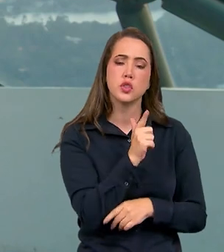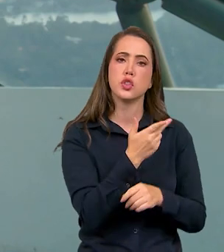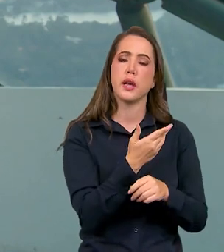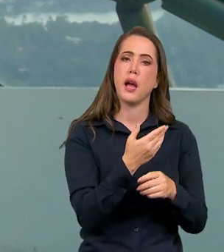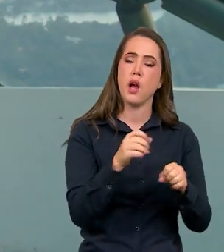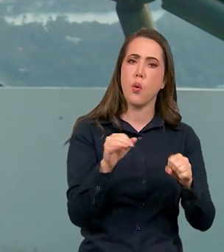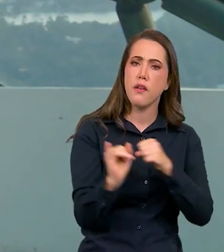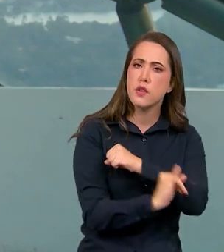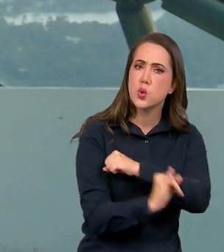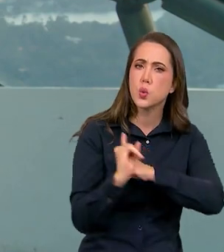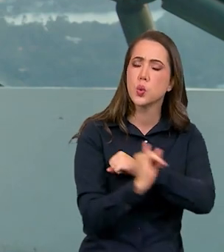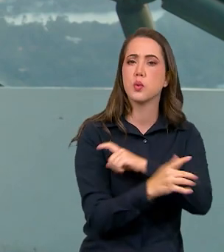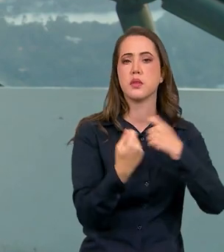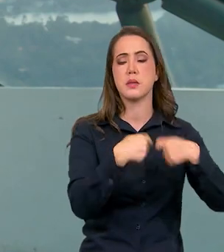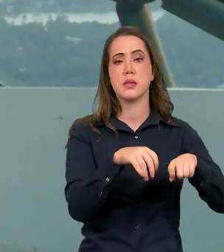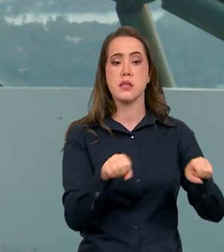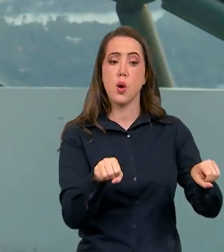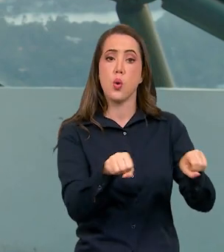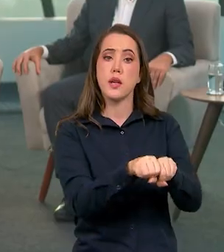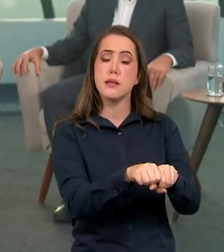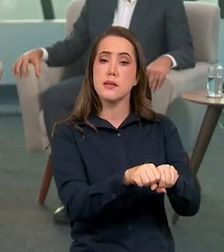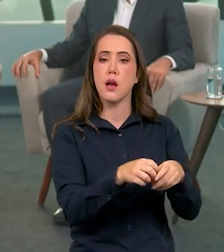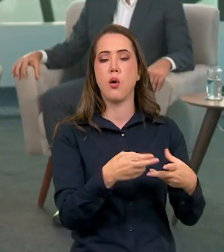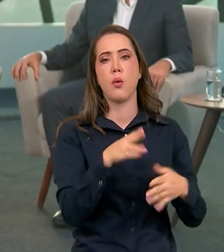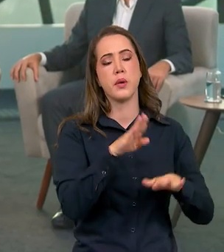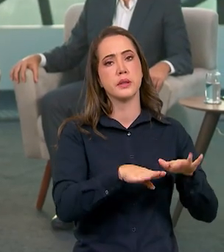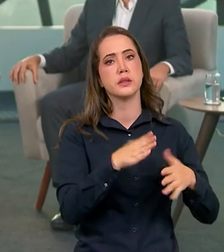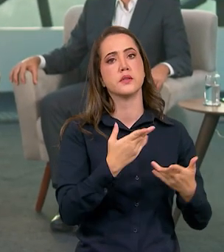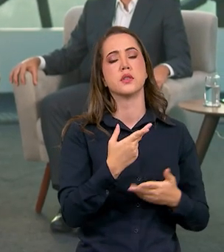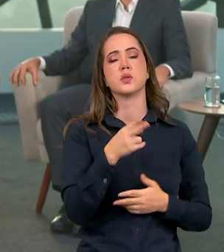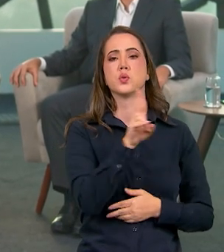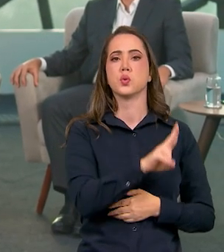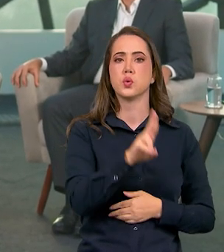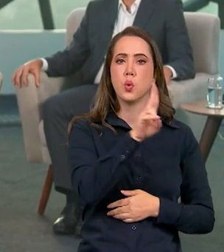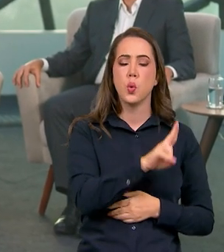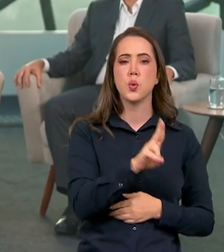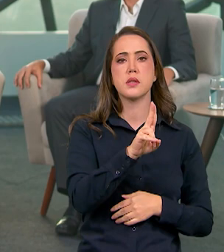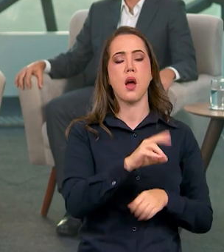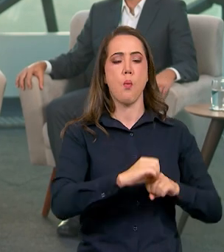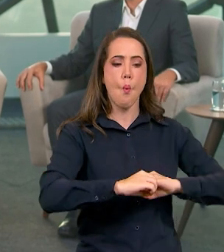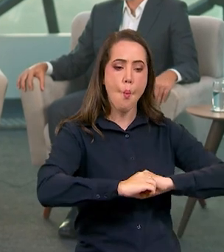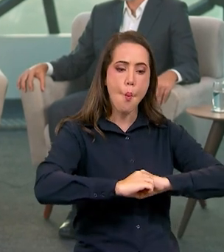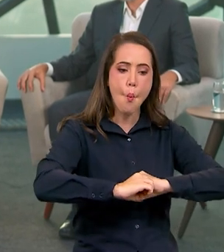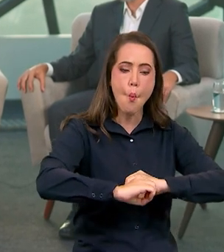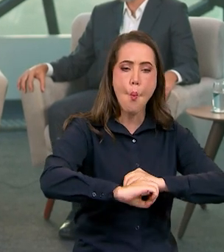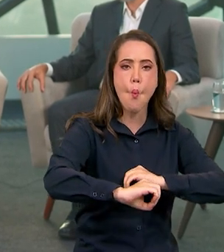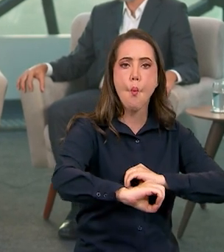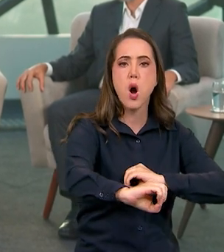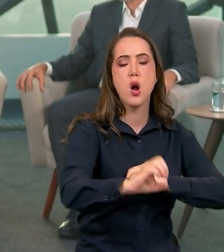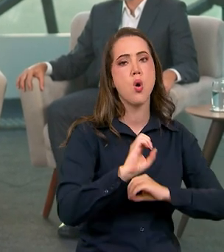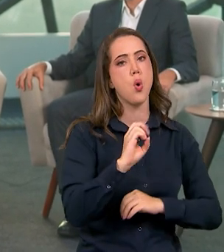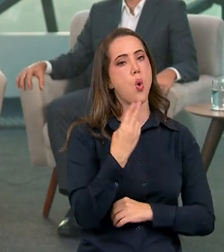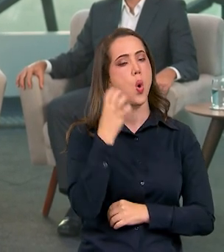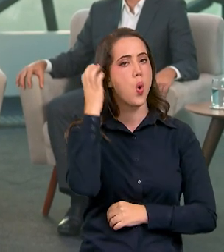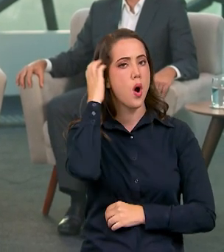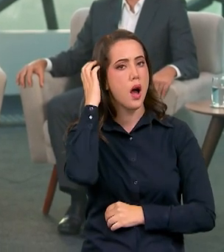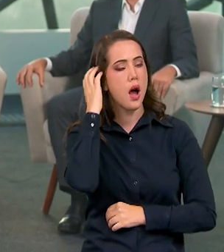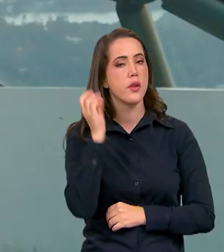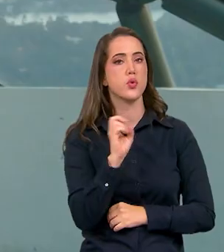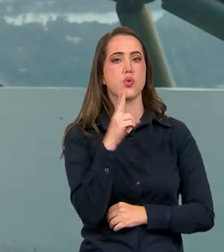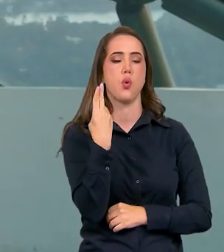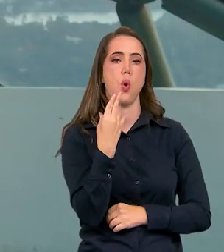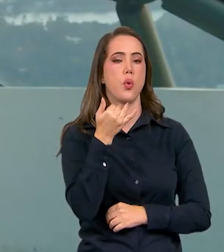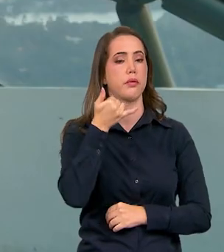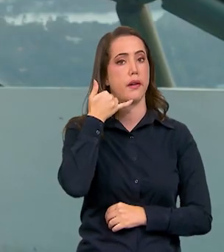essa infraestrutura, chegar com a conectividade, seja por infraestrutura de fibra óptica, via rádio, ou por